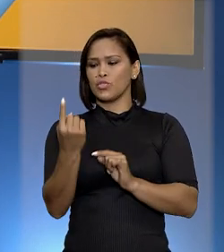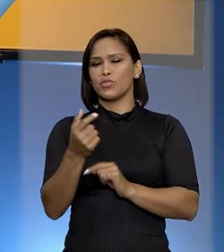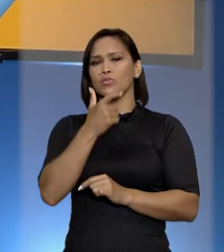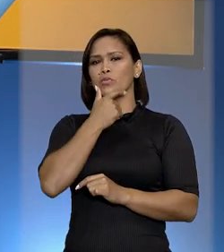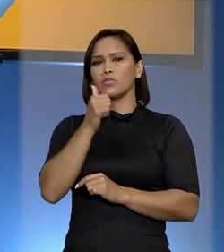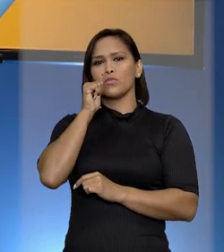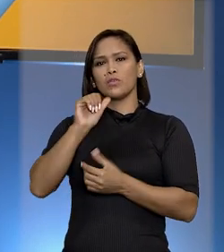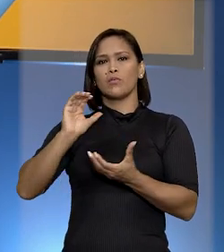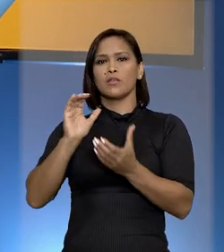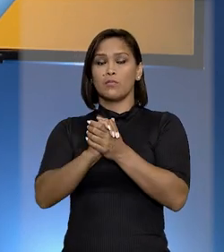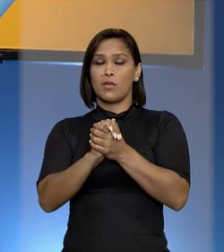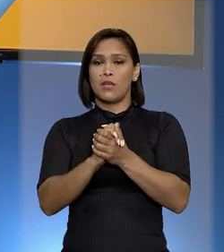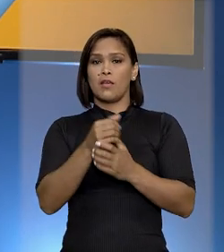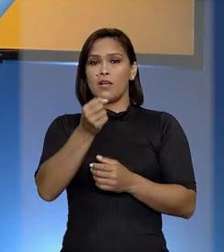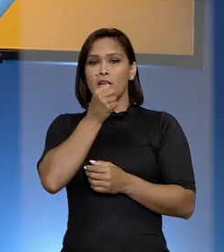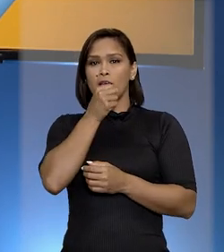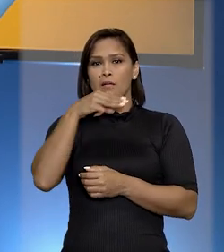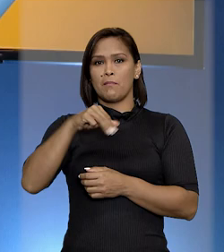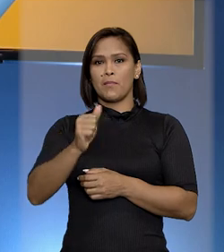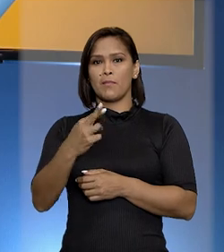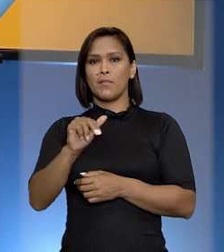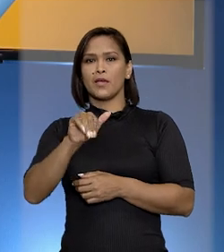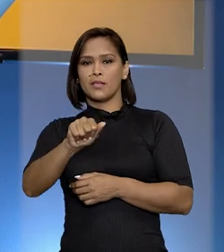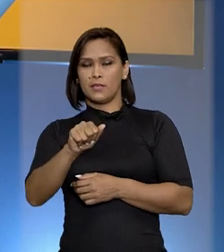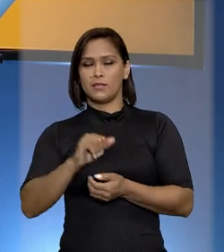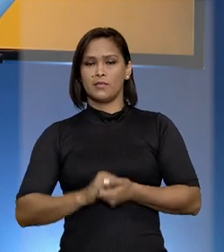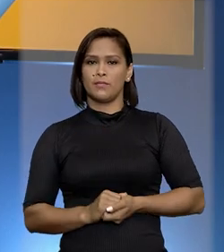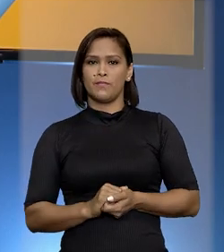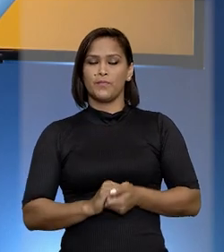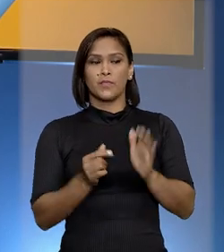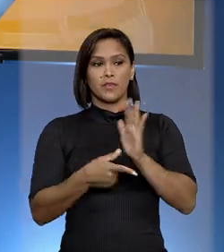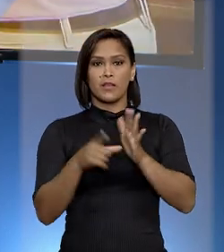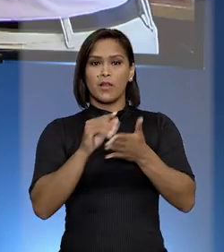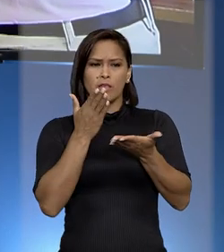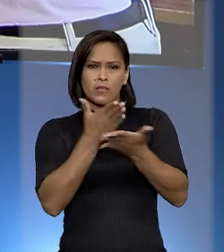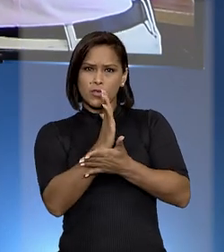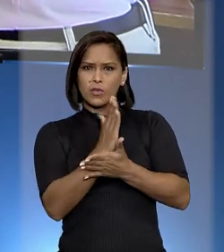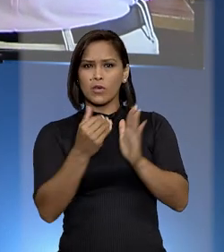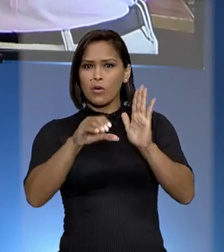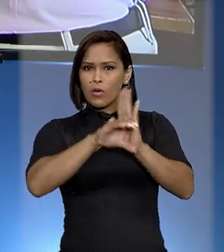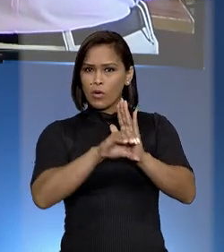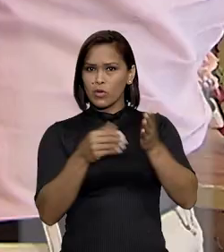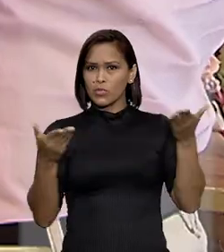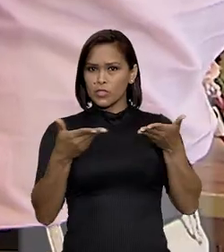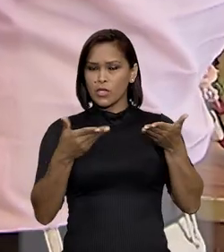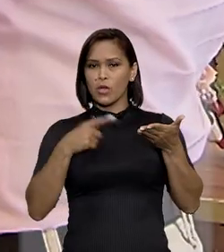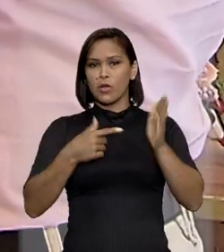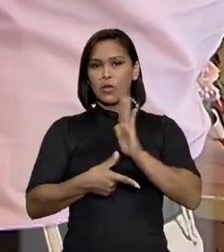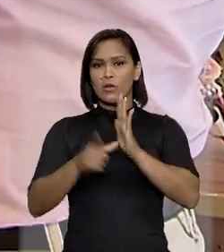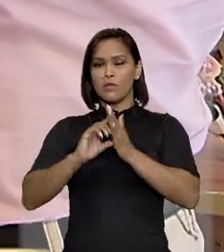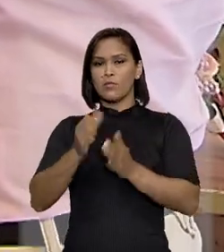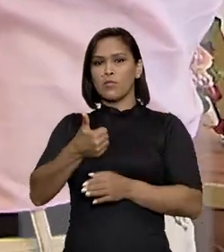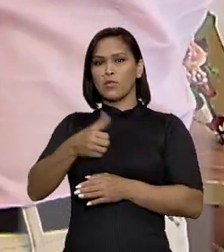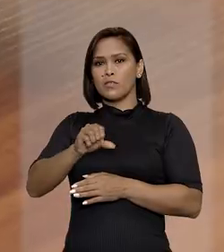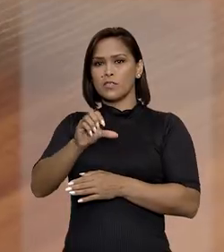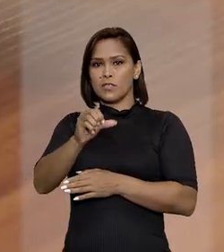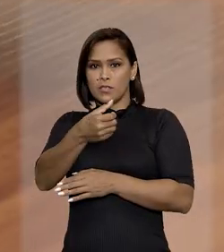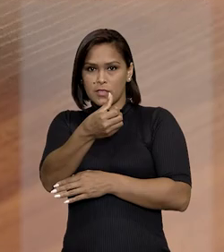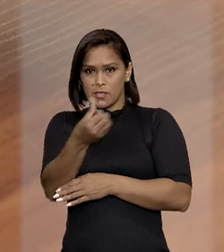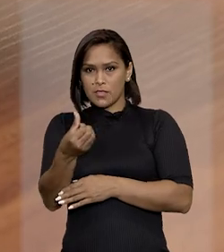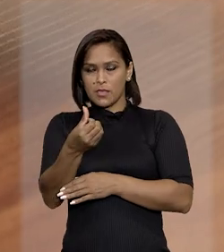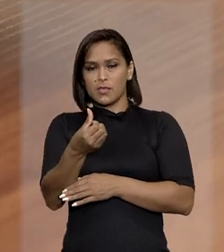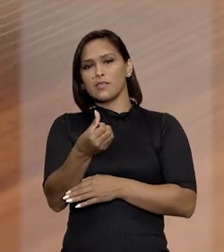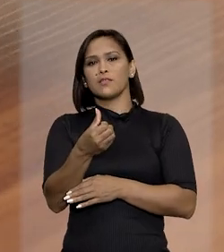de um dos cônjuges. A reportagem é de Marina Campos. Antes de vigorar o atual Código Civil, o anterior, de